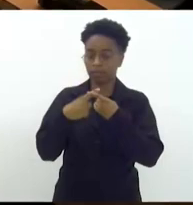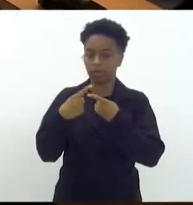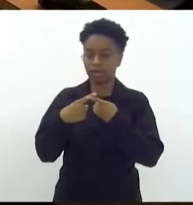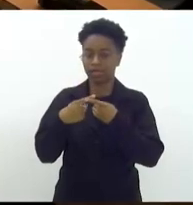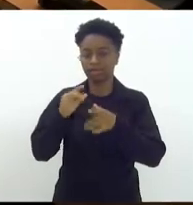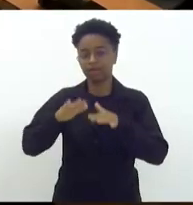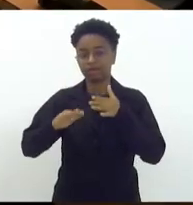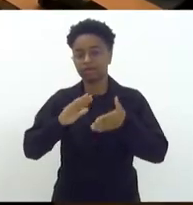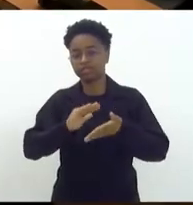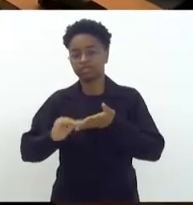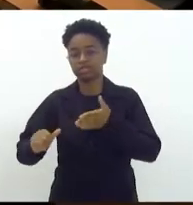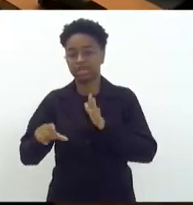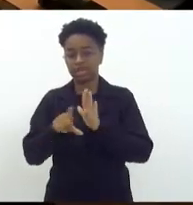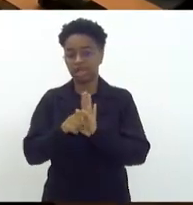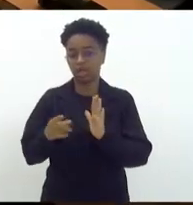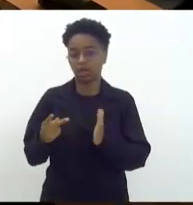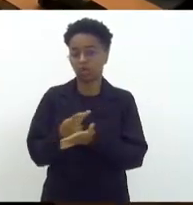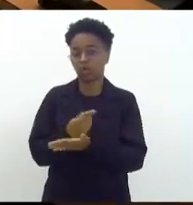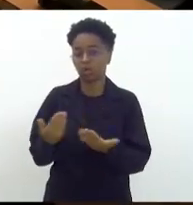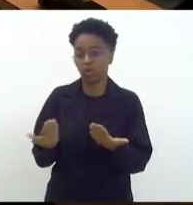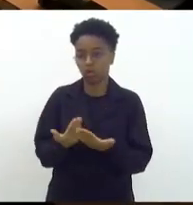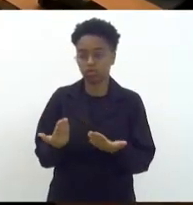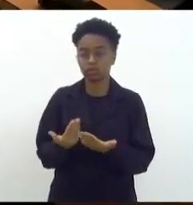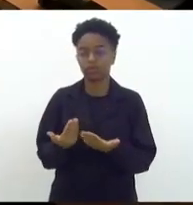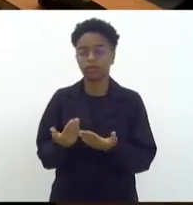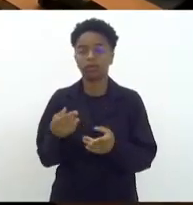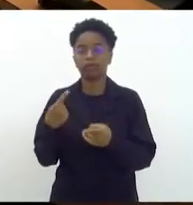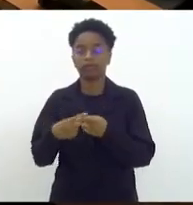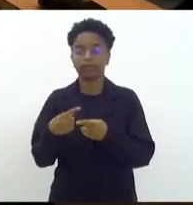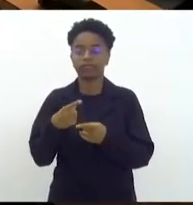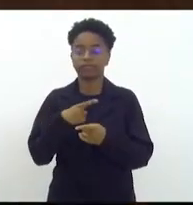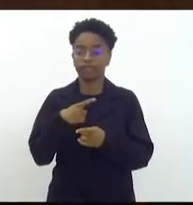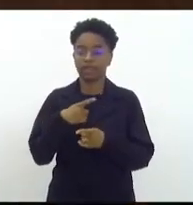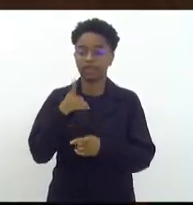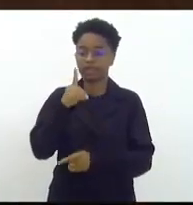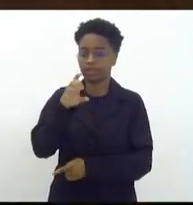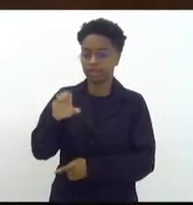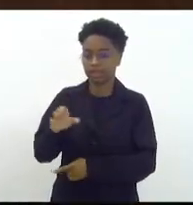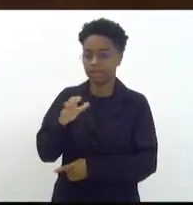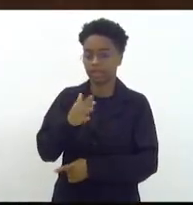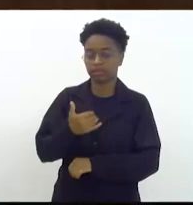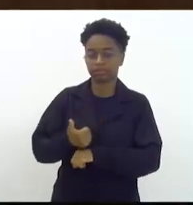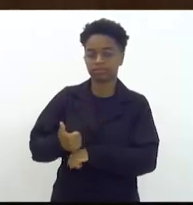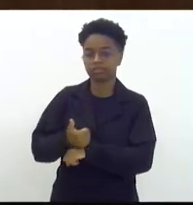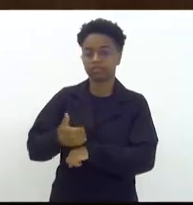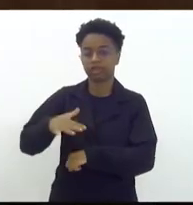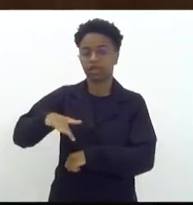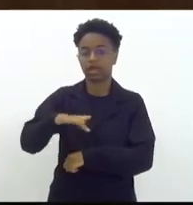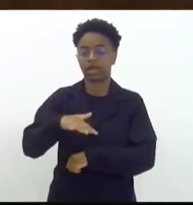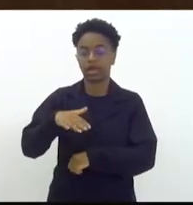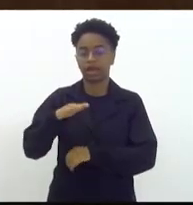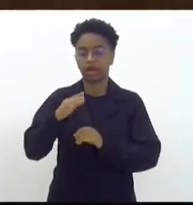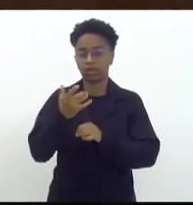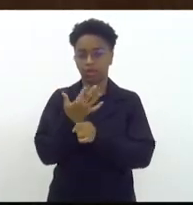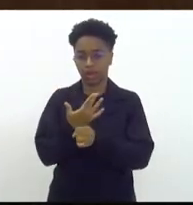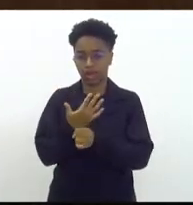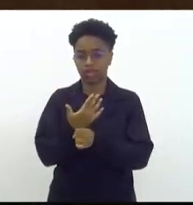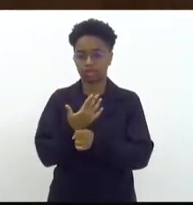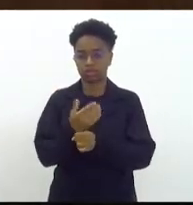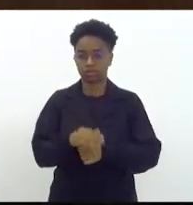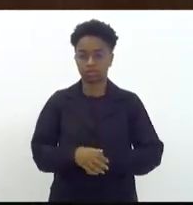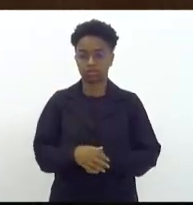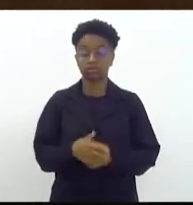lei que já está em vigor hoje e que prevê a dedicação exclusiva da carreira docente da UERJ. Lembrando que